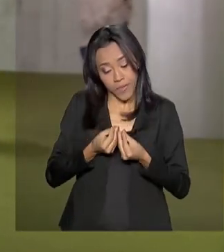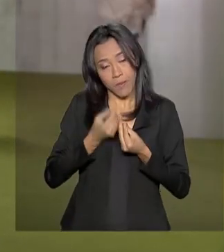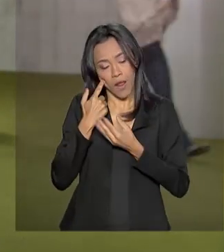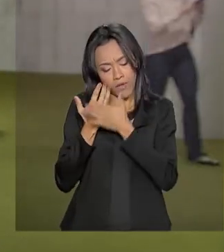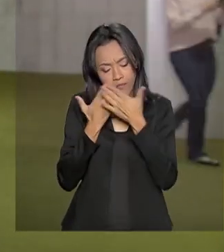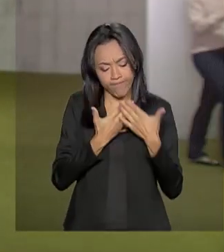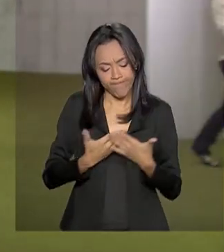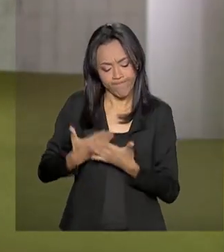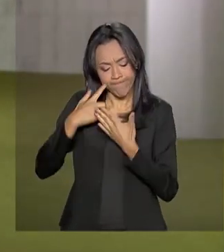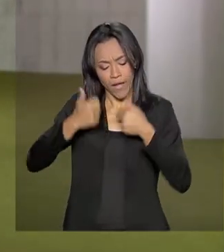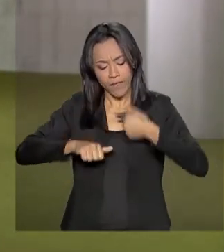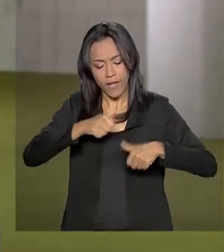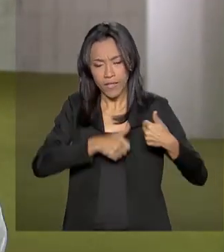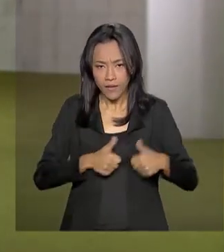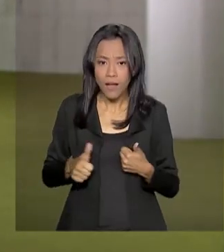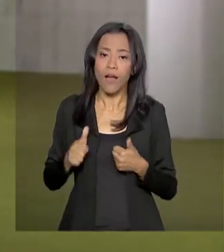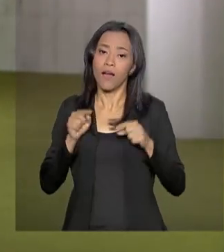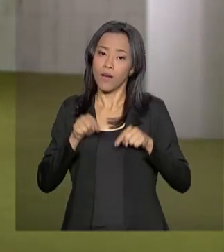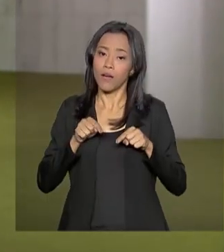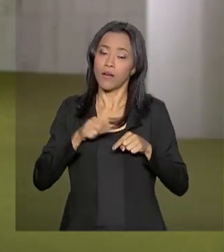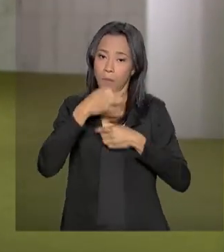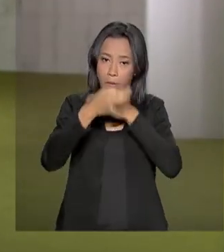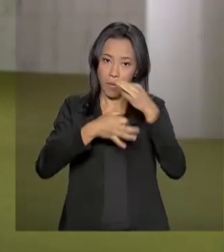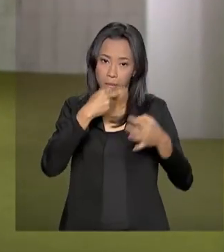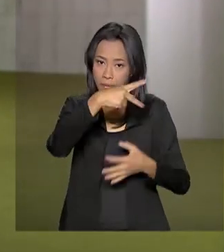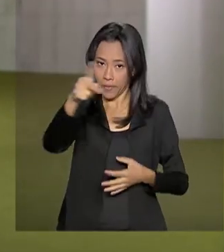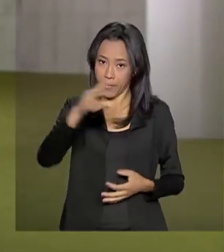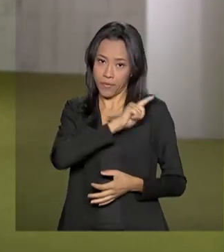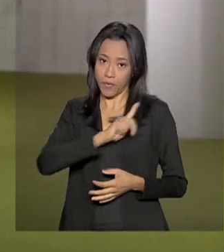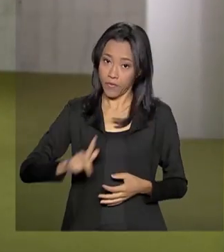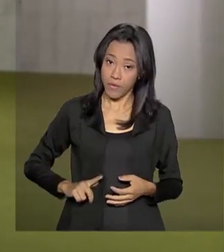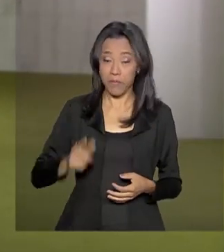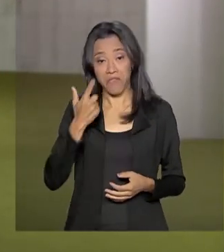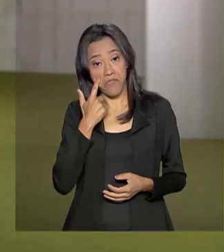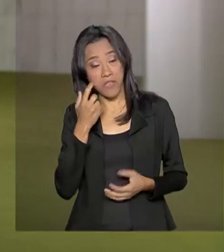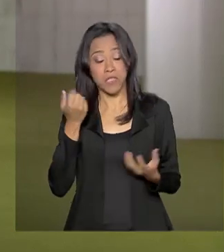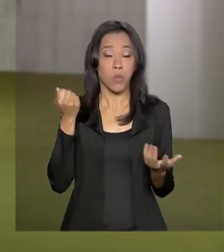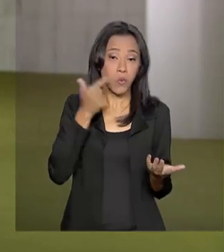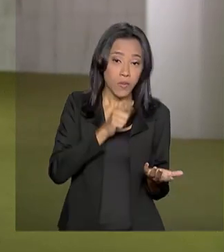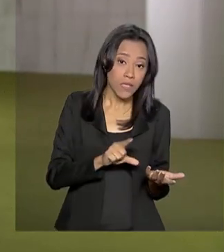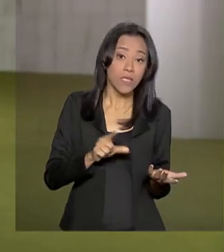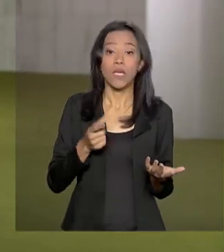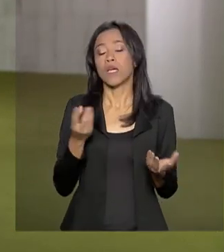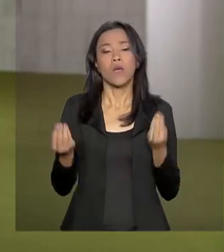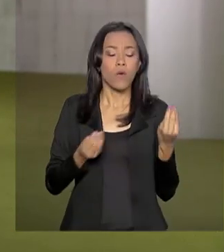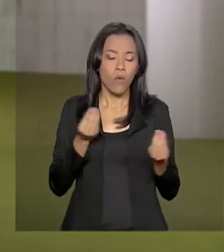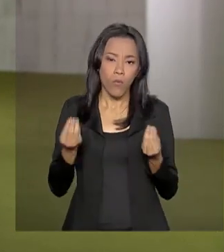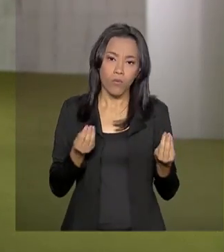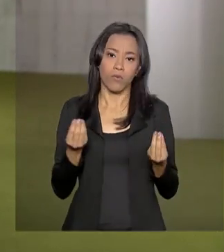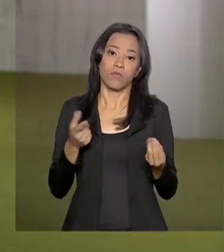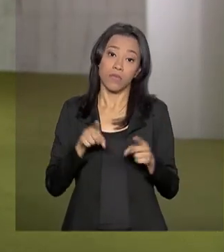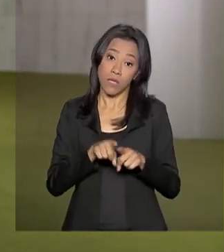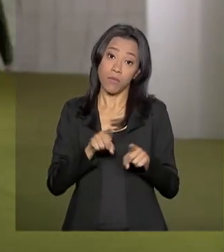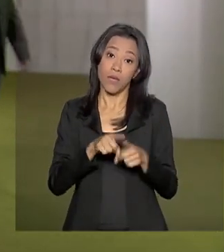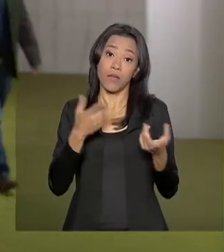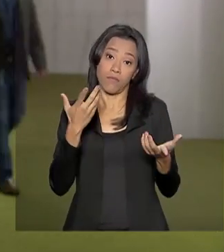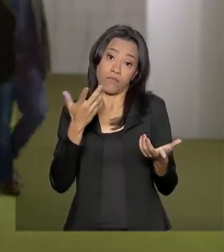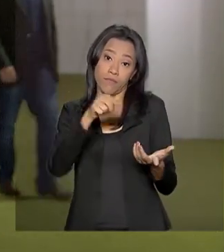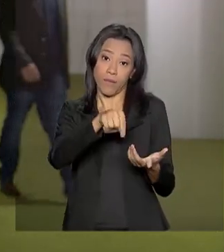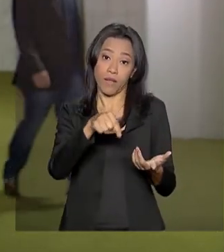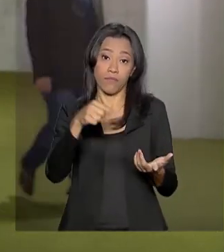sobre isso, sobre a reforma da Previdência, com líderes partidários para tentar adiantar alguns procedimentos de votação aí para esse parecer.